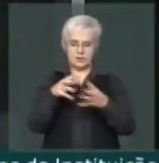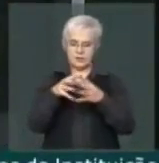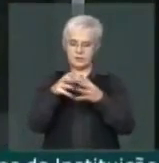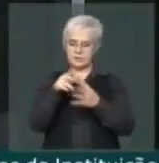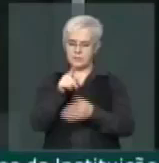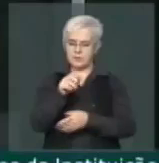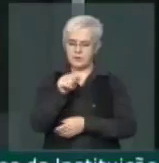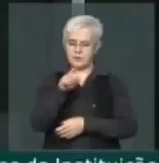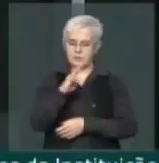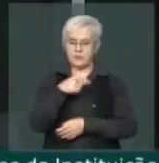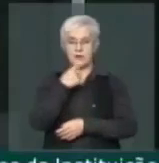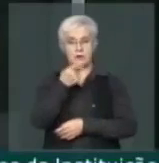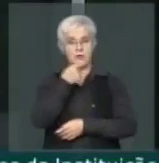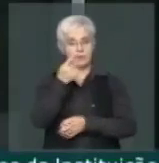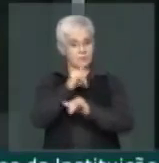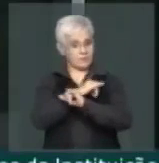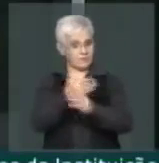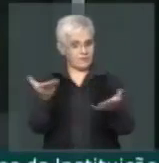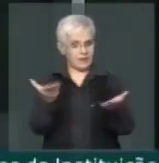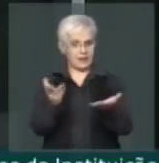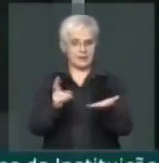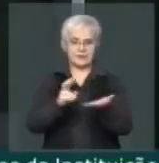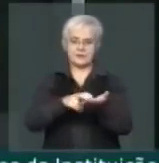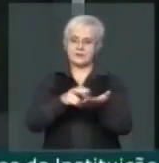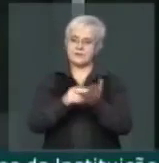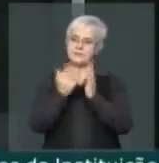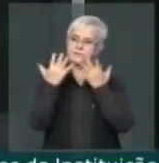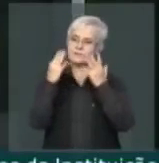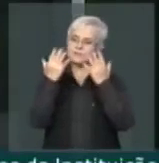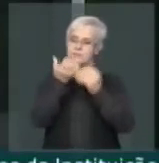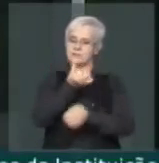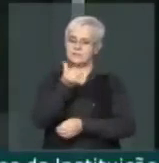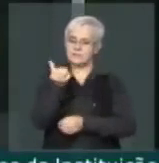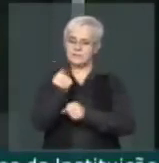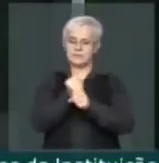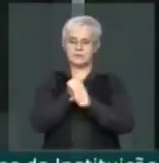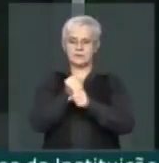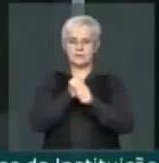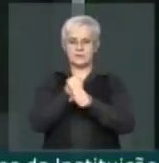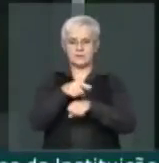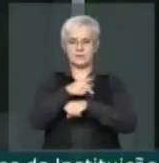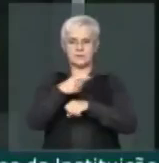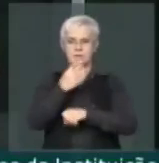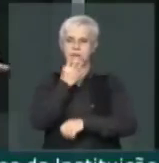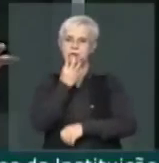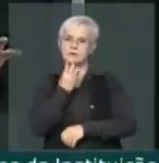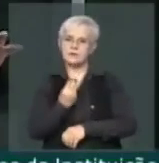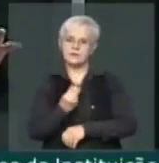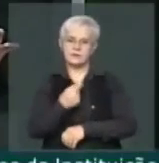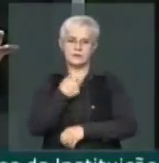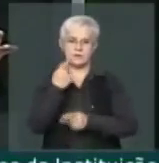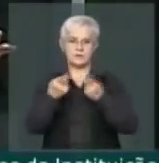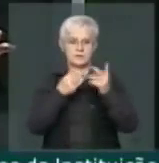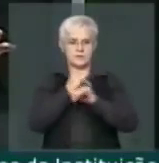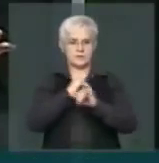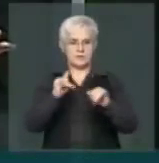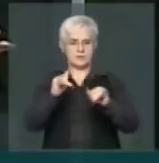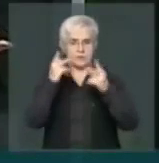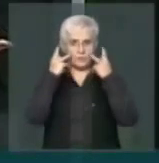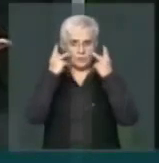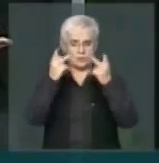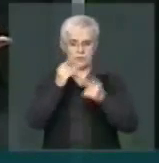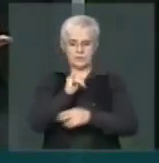fiz questão de trazer uma palavra aqui nessa manhã, em homenagem aos 66 anos dos Estados de Israel. Gostaria de citar aqui o profeta